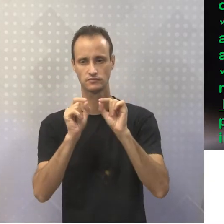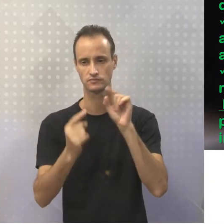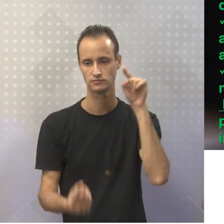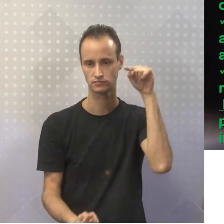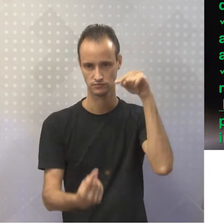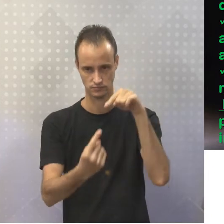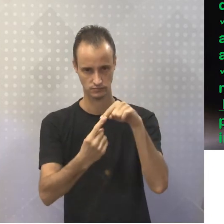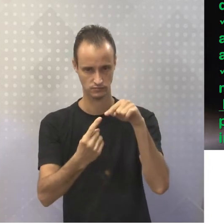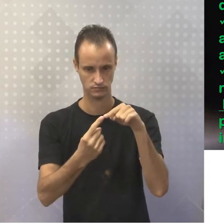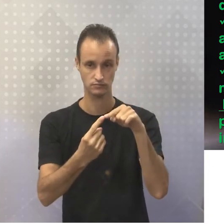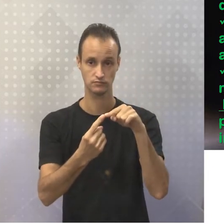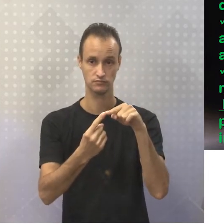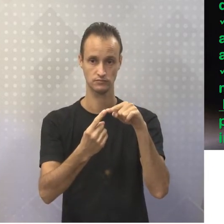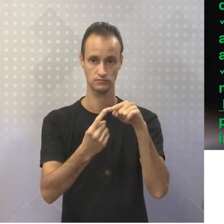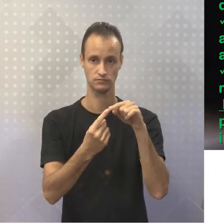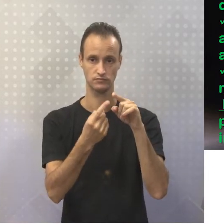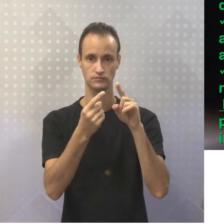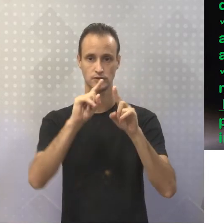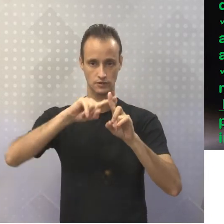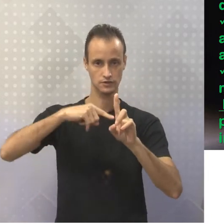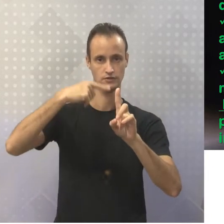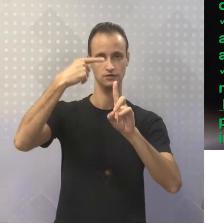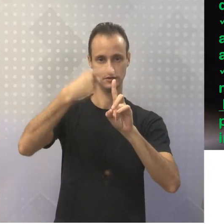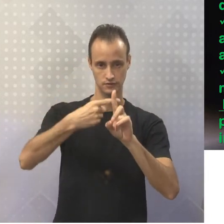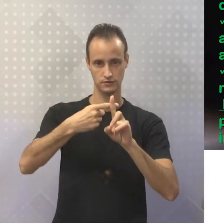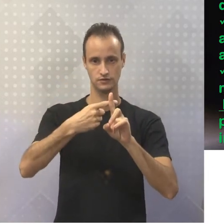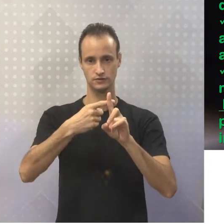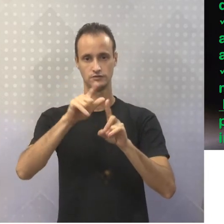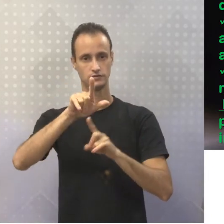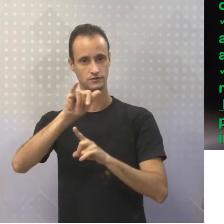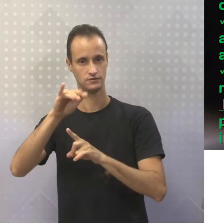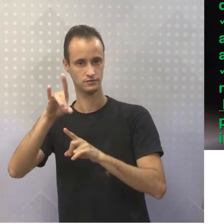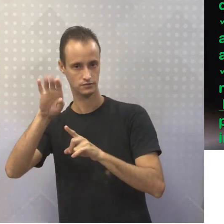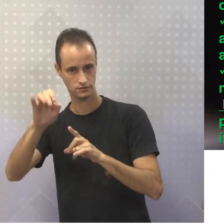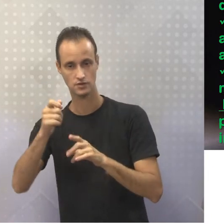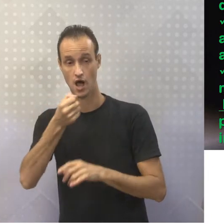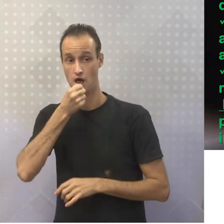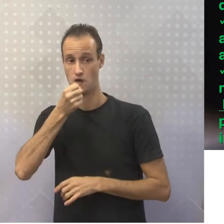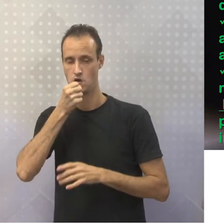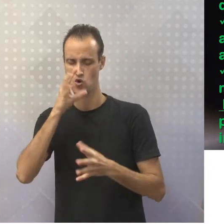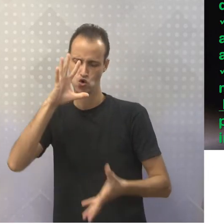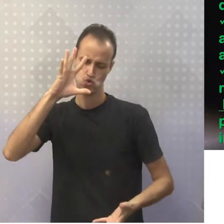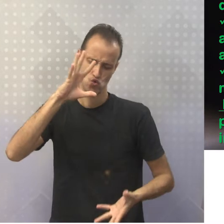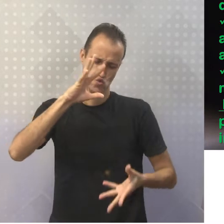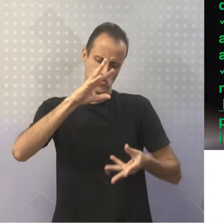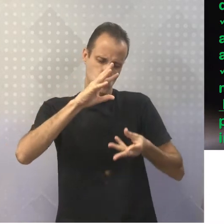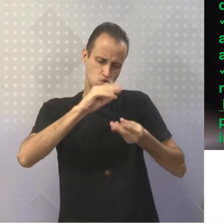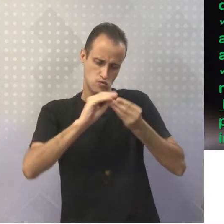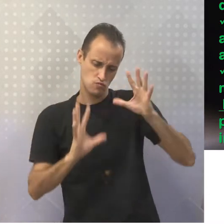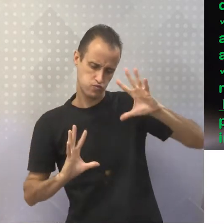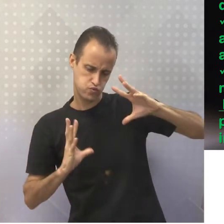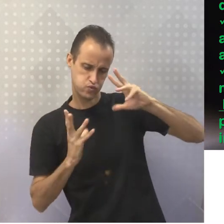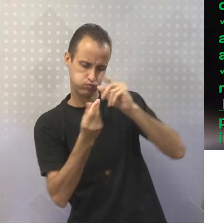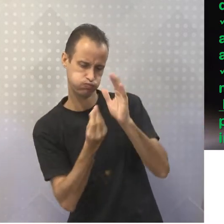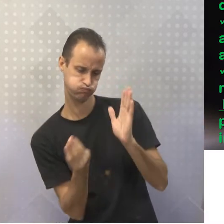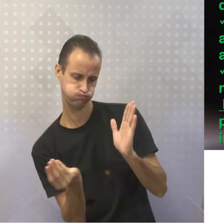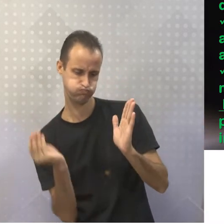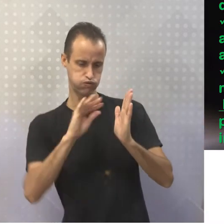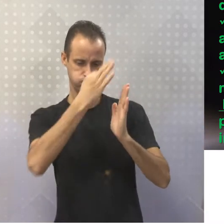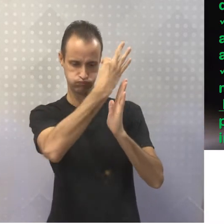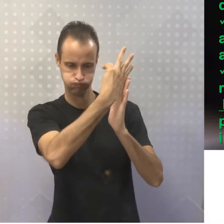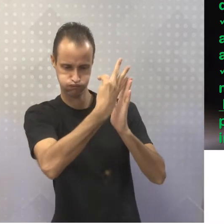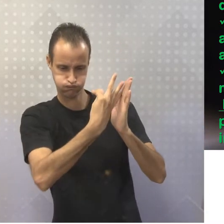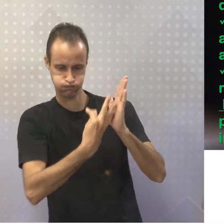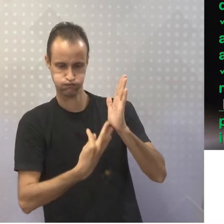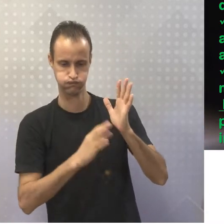foi apresentado na Lide. Nessa parte, o repórter reúne todas as informações e as apresenta num texto